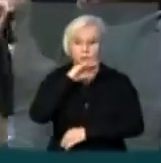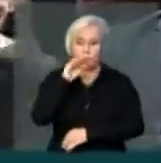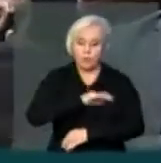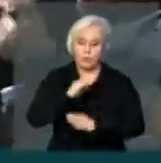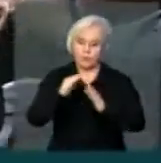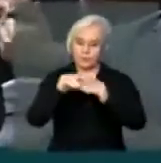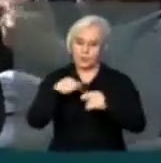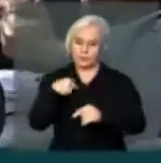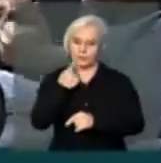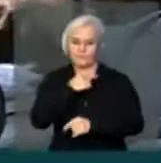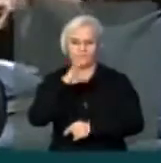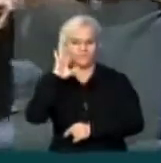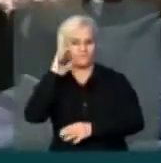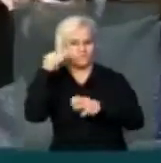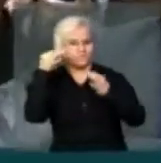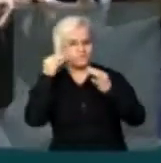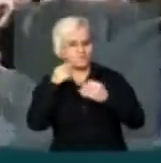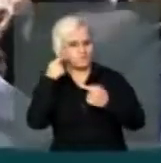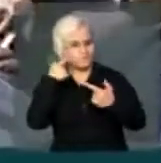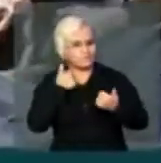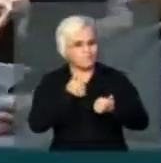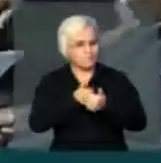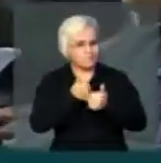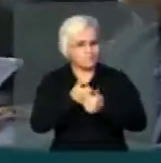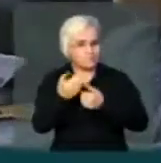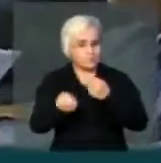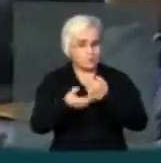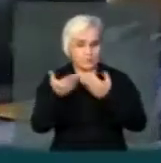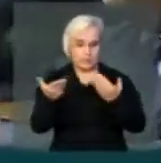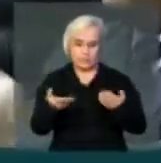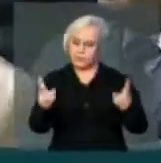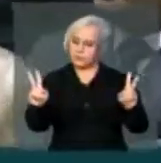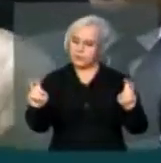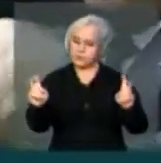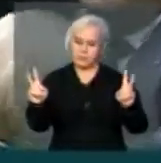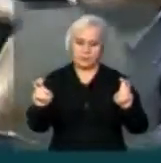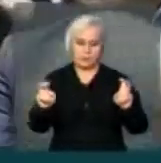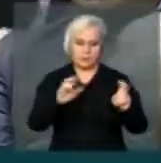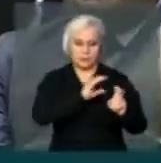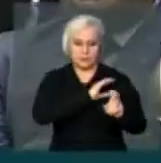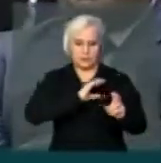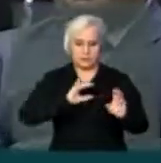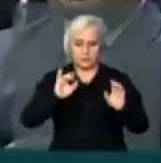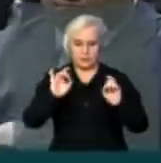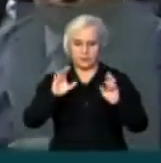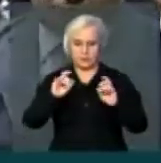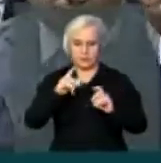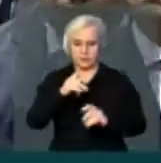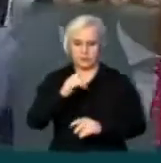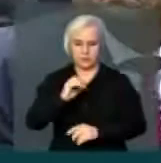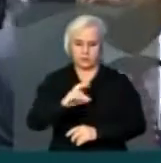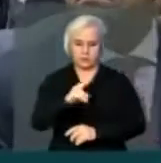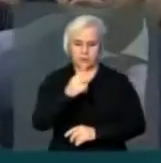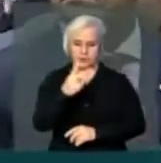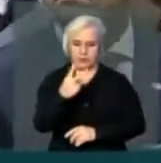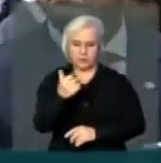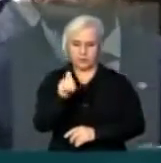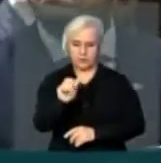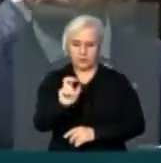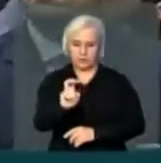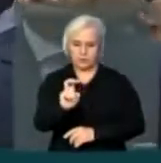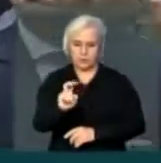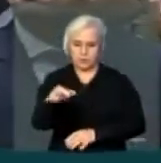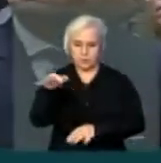bom senso e razoabilidade em relação a essa questão da comissão especial da PEC 215. A